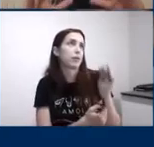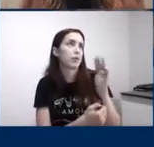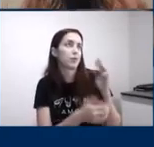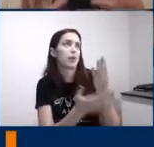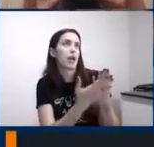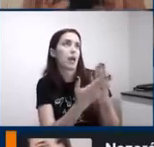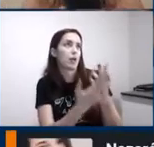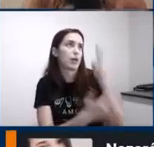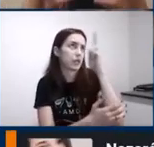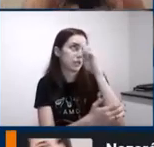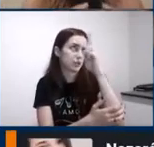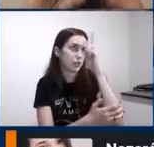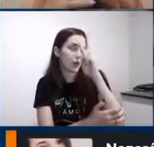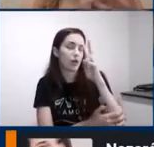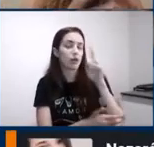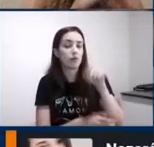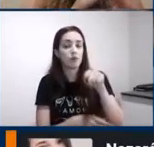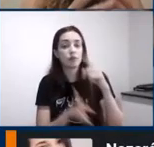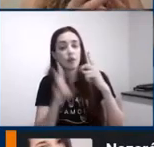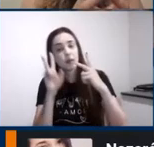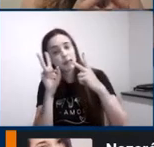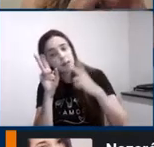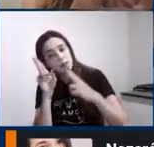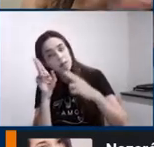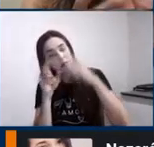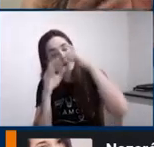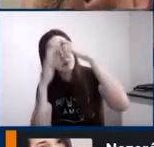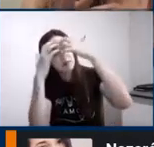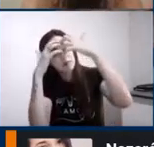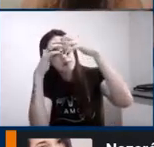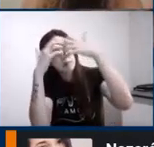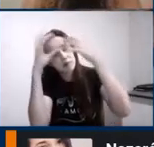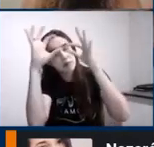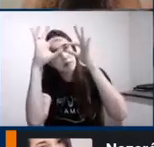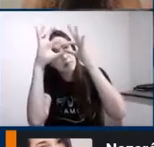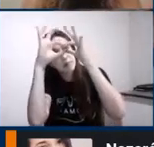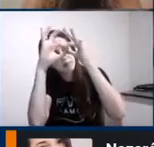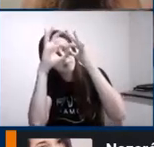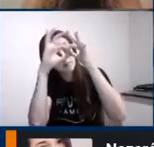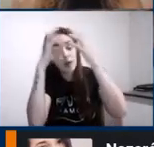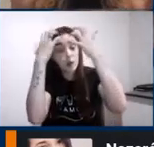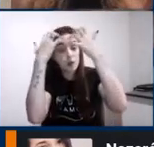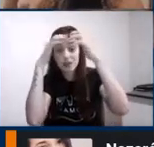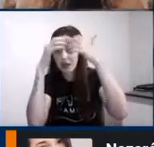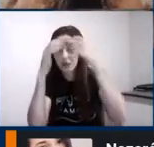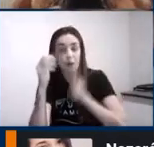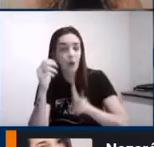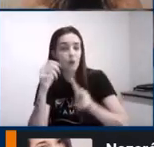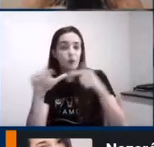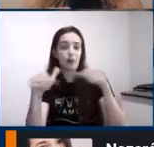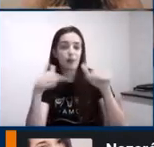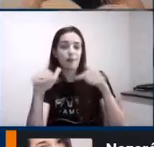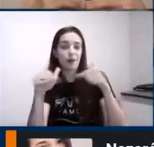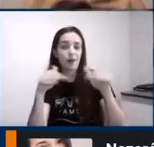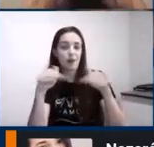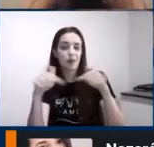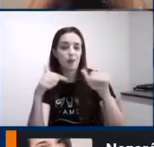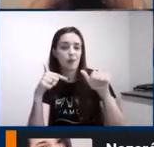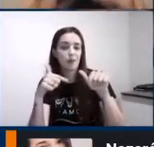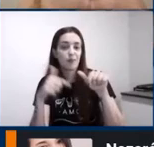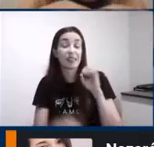essa escolha depende das redes neuronais que já estão mais estáveis e mais preparadas ou seja se você não deixou